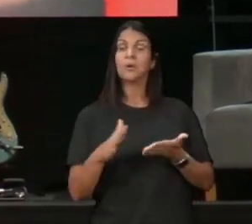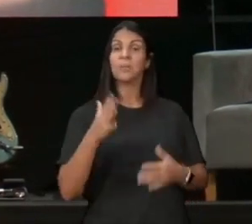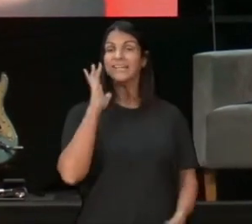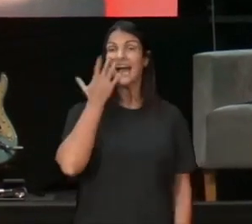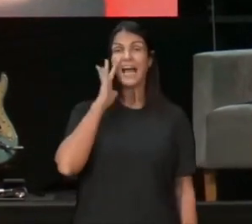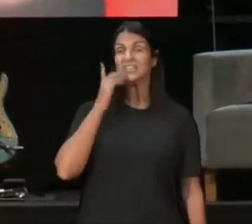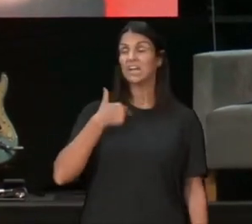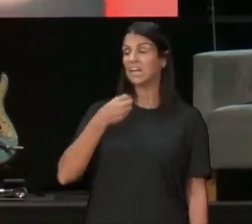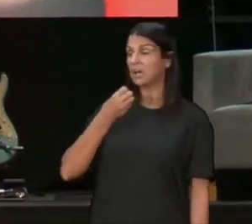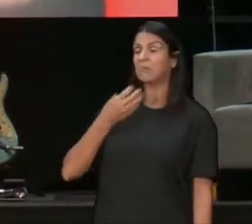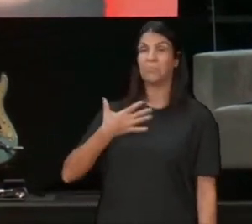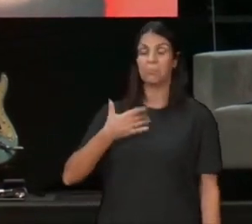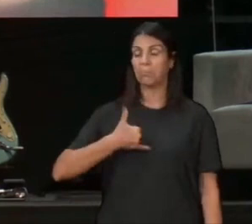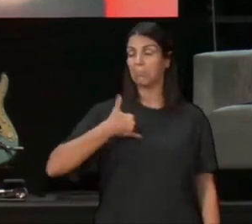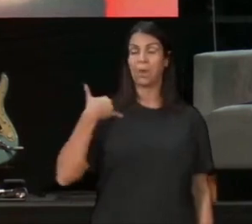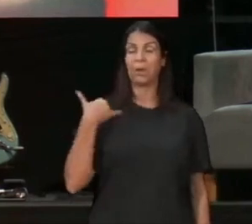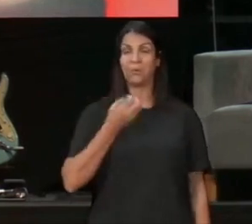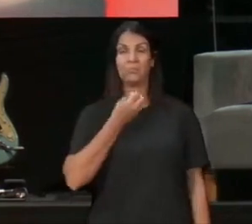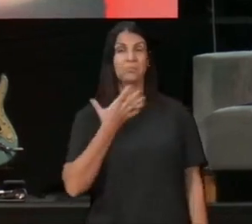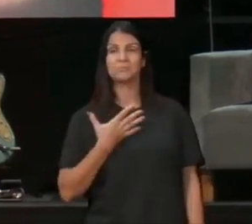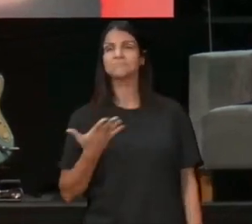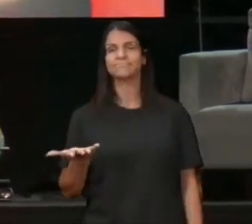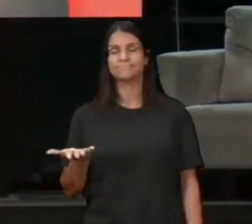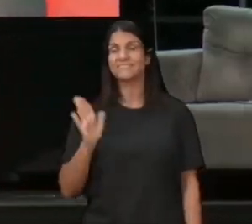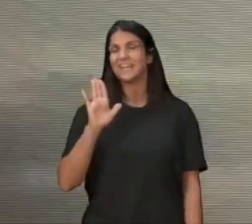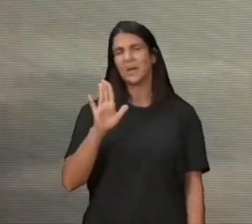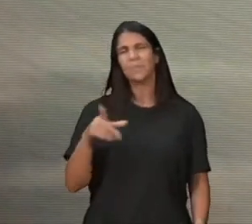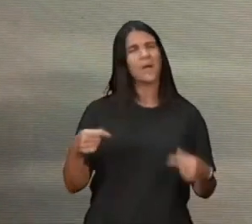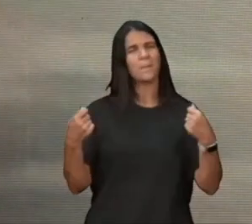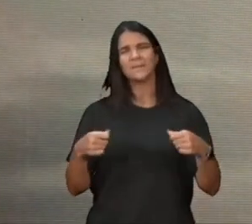e eu fico muito feliz, se você está tentando ser bom demais, mas pé no chão,